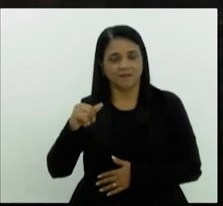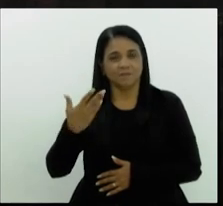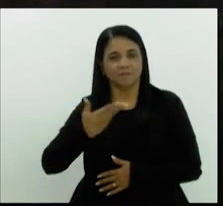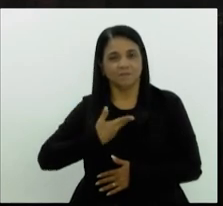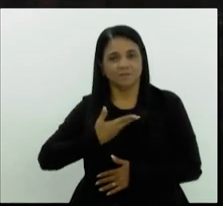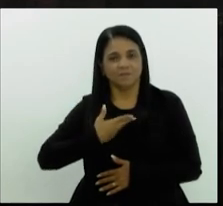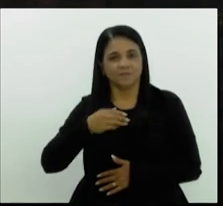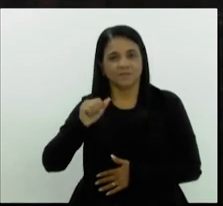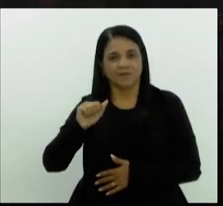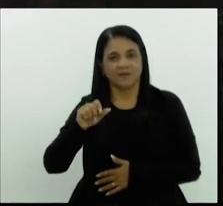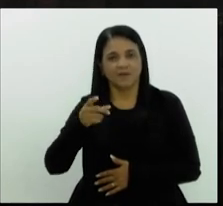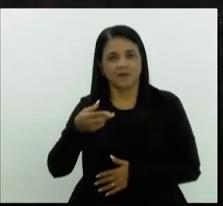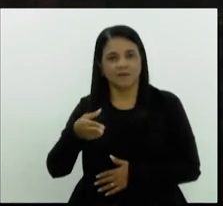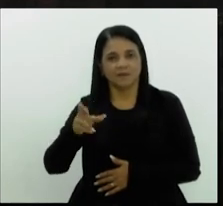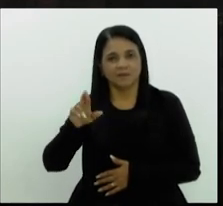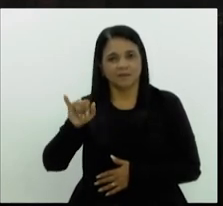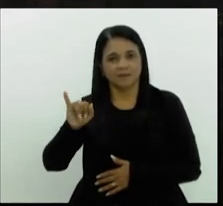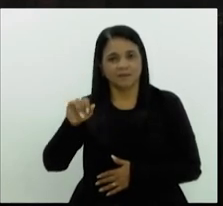Adriana,